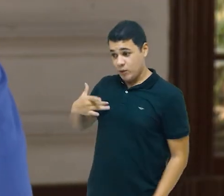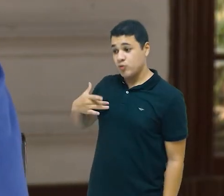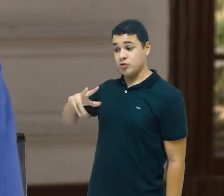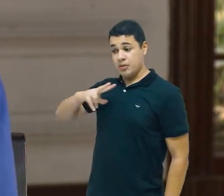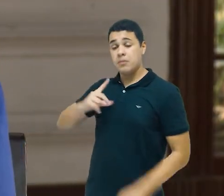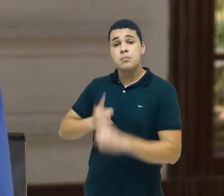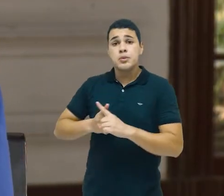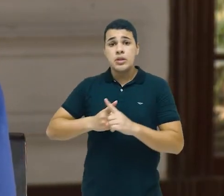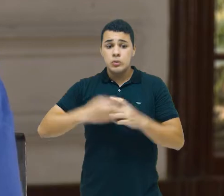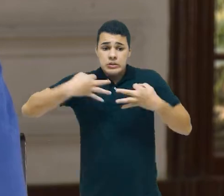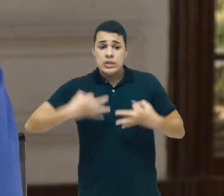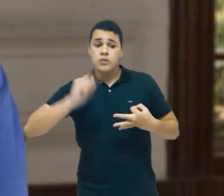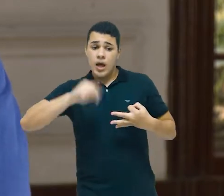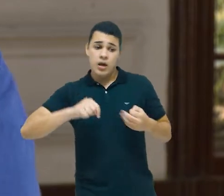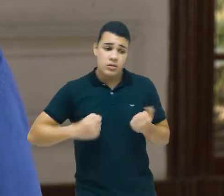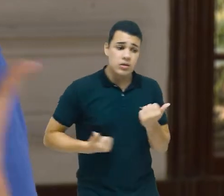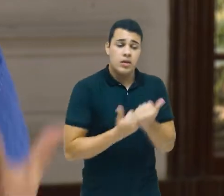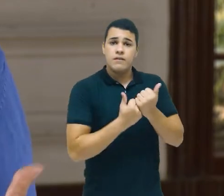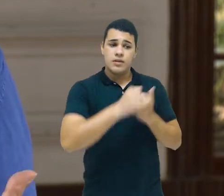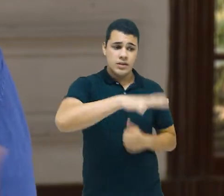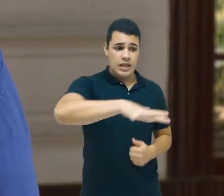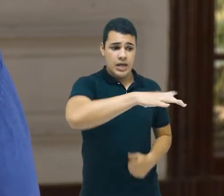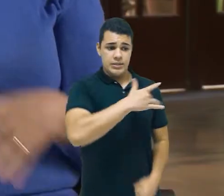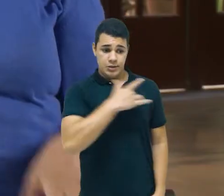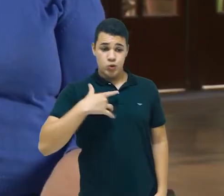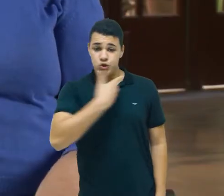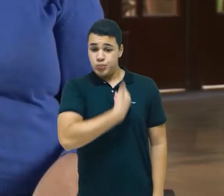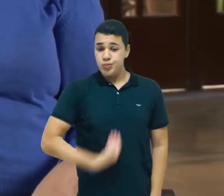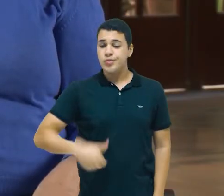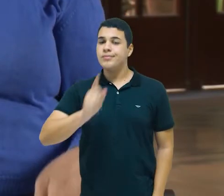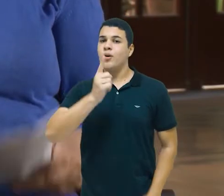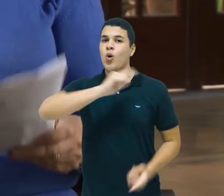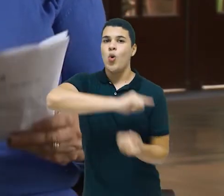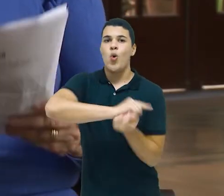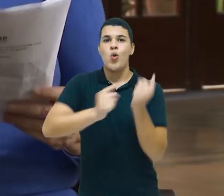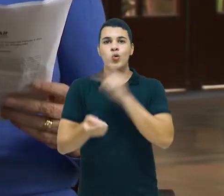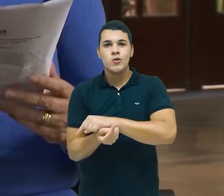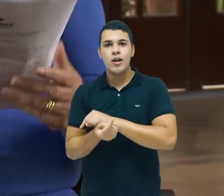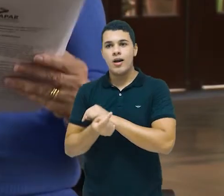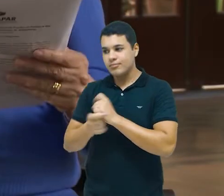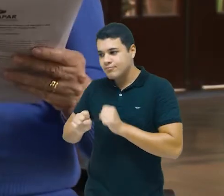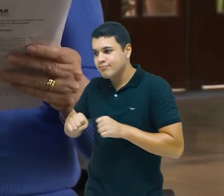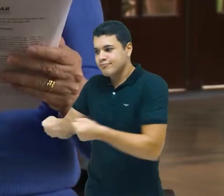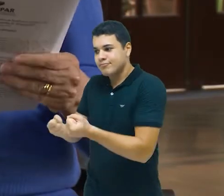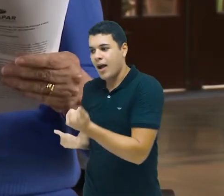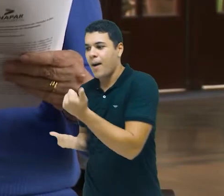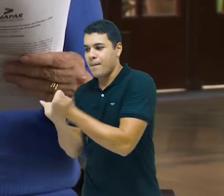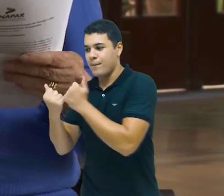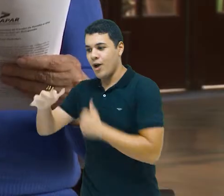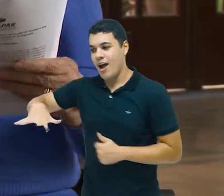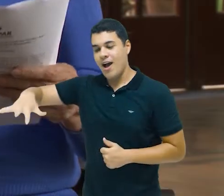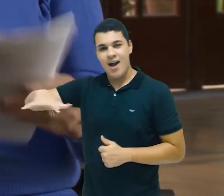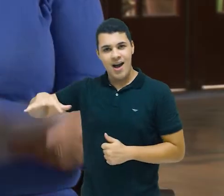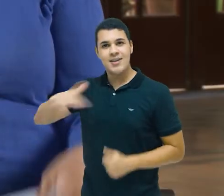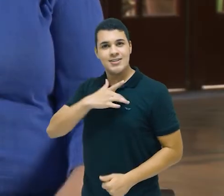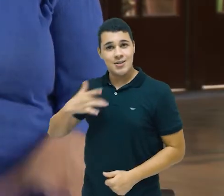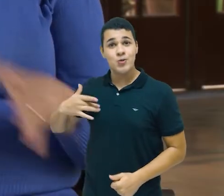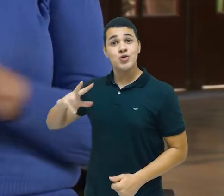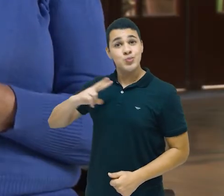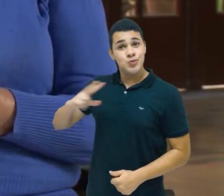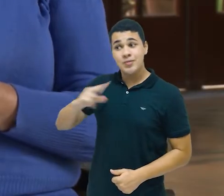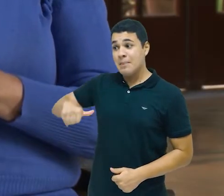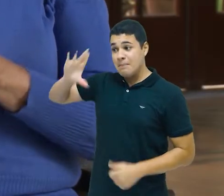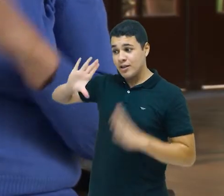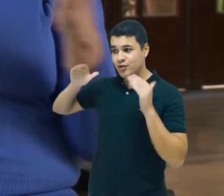Mas são políticas públicas que, ao contrário, favorecem... Políticas públicas que